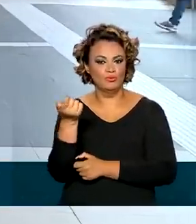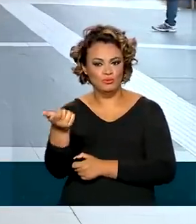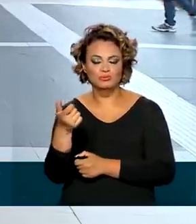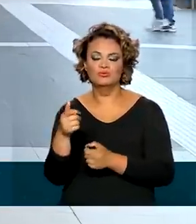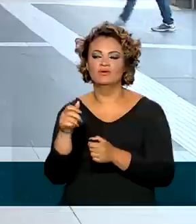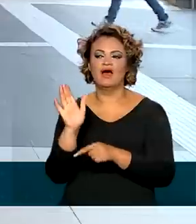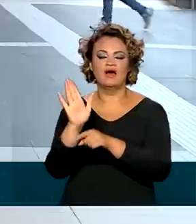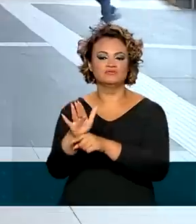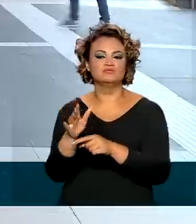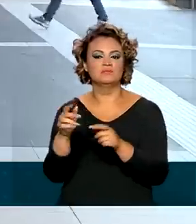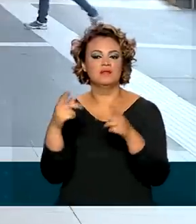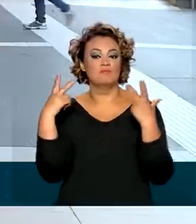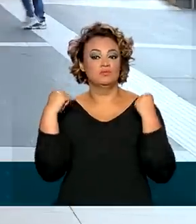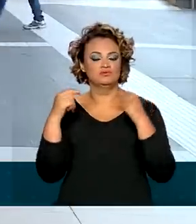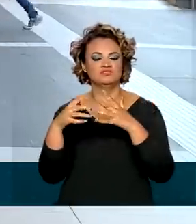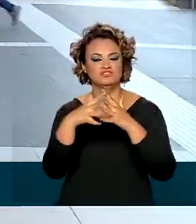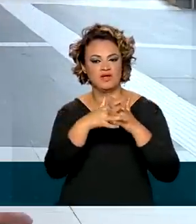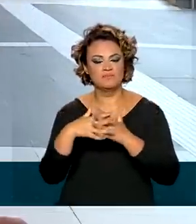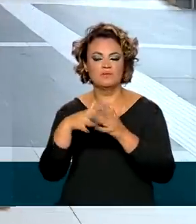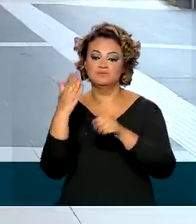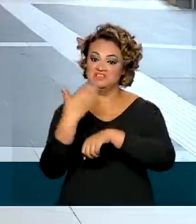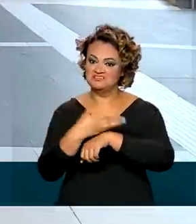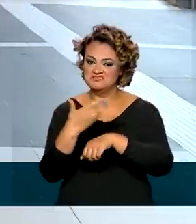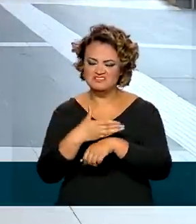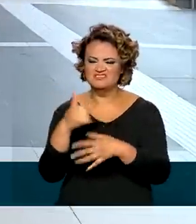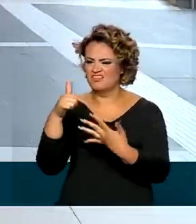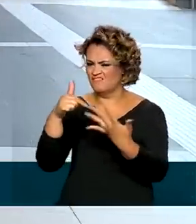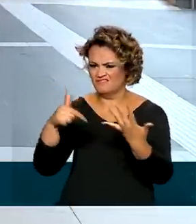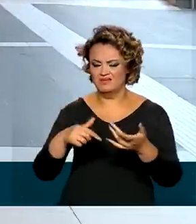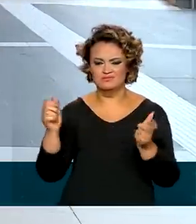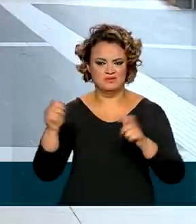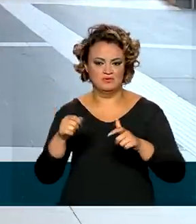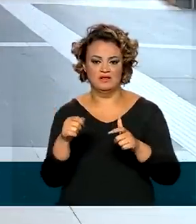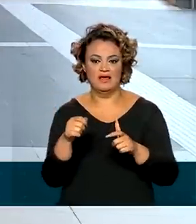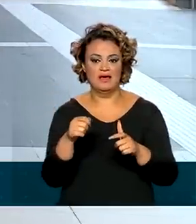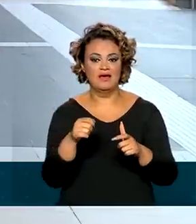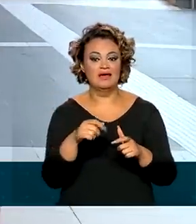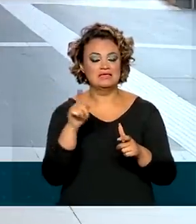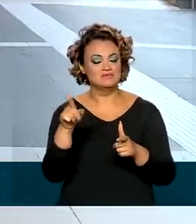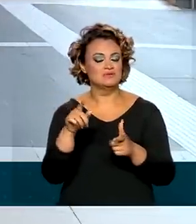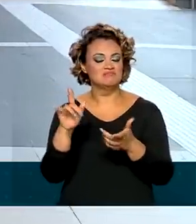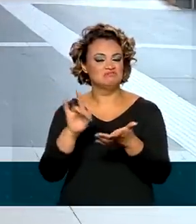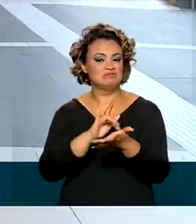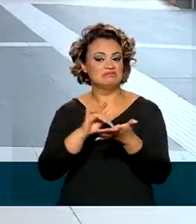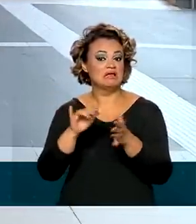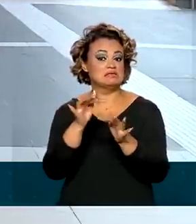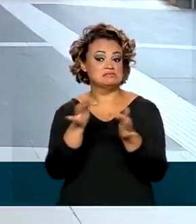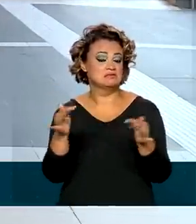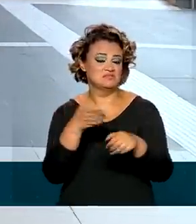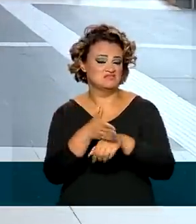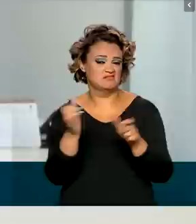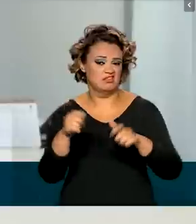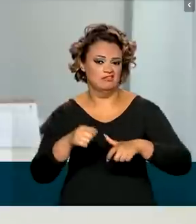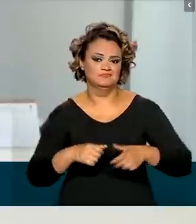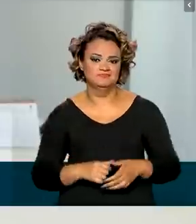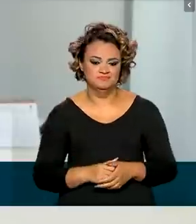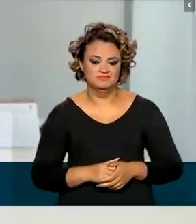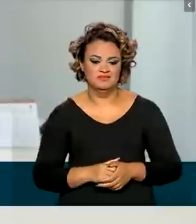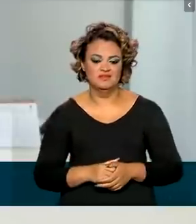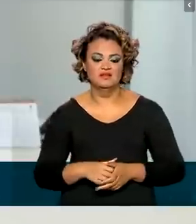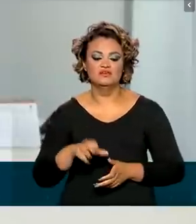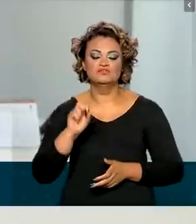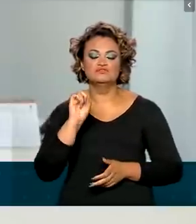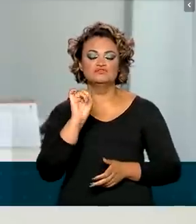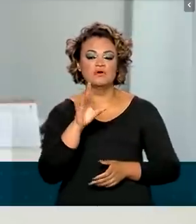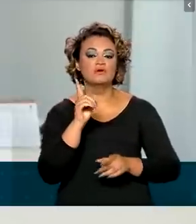caminhoneiros e taxistas. A versão online da antiga carteira profissional é simples e bastante acessível. Basta digitar a